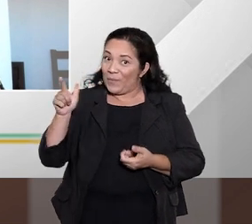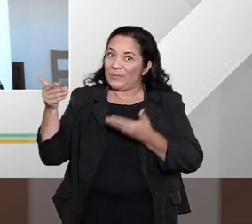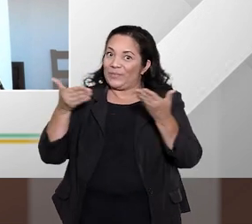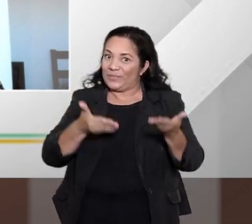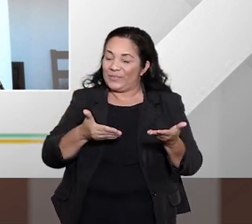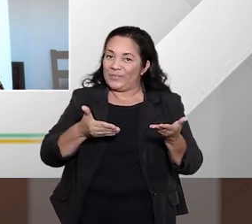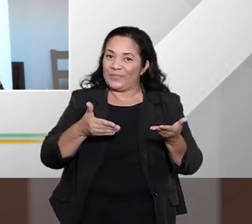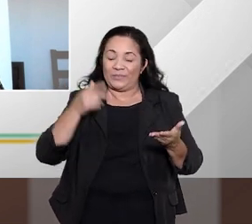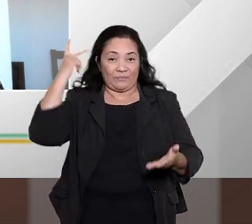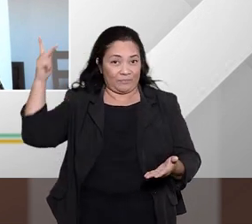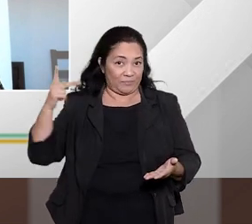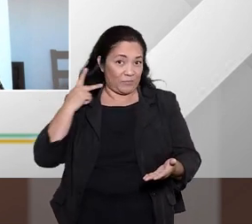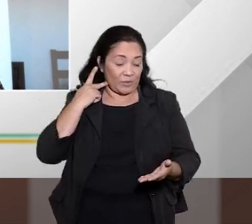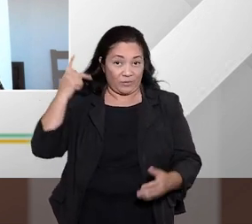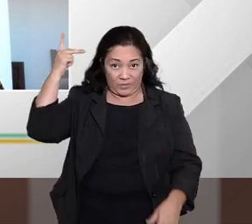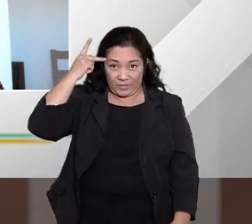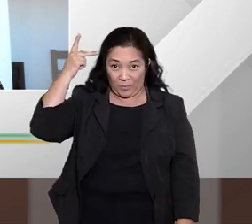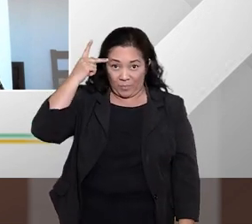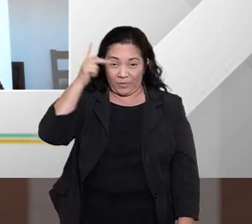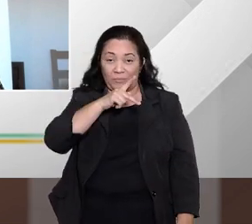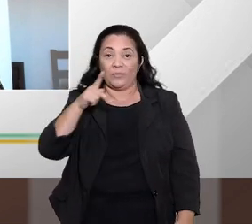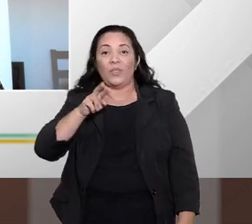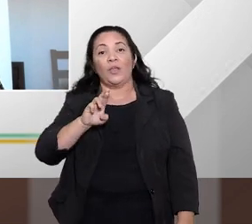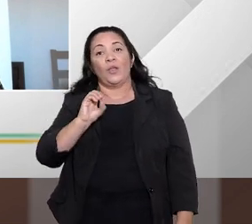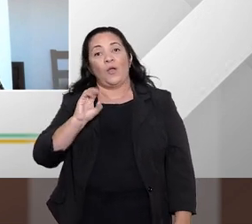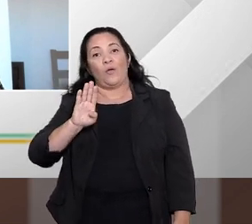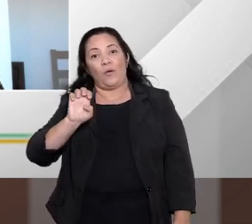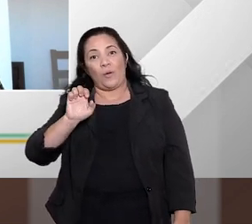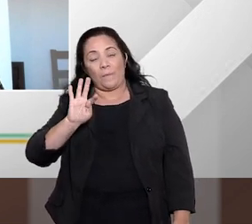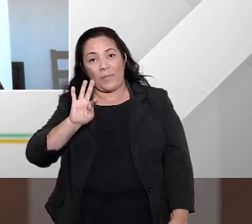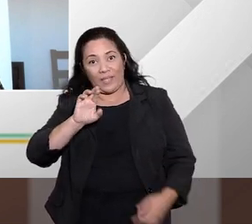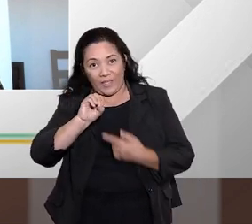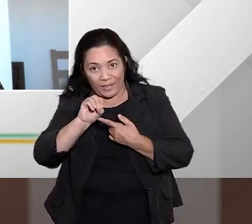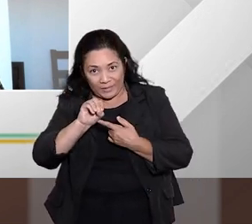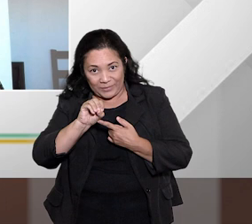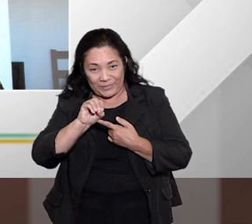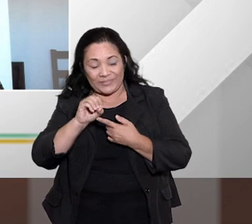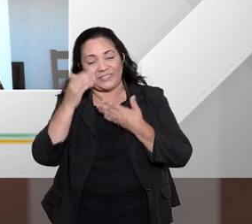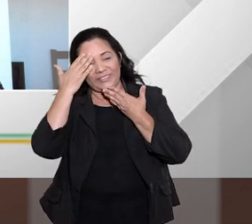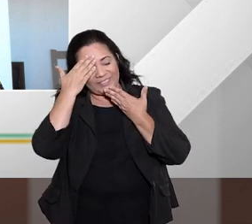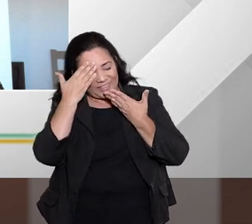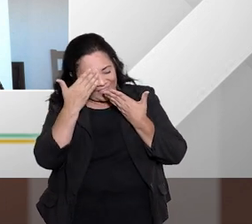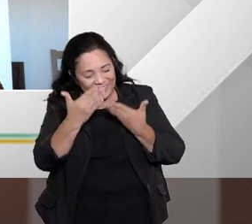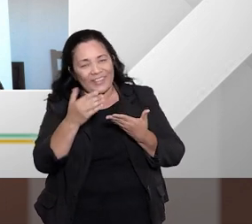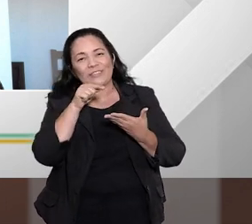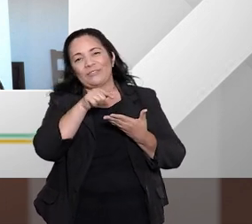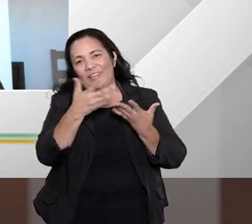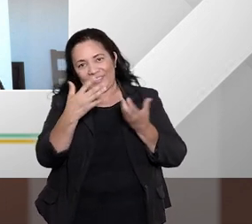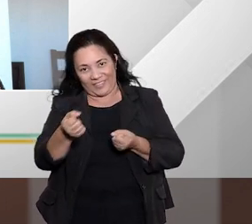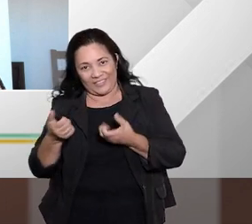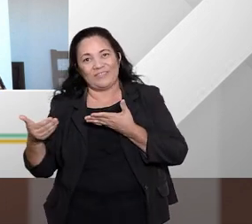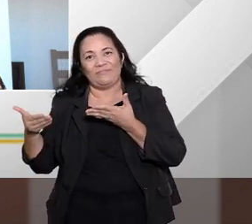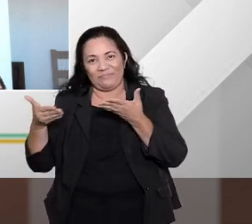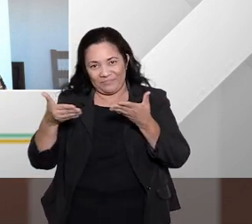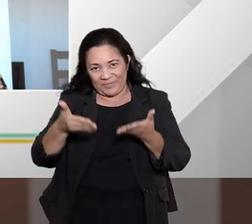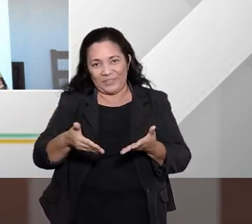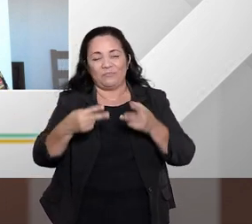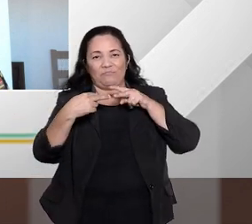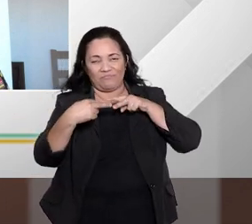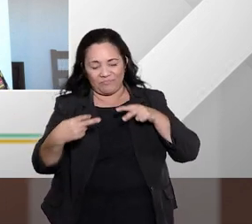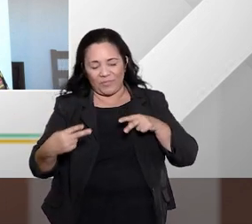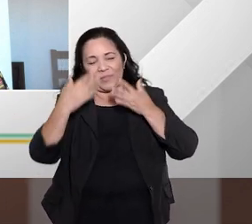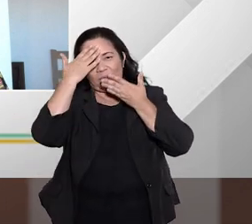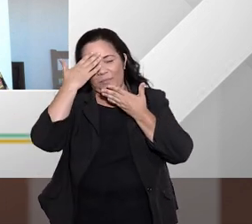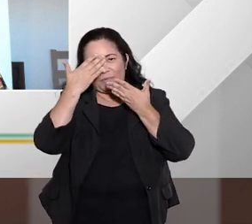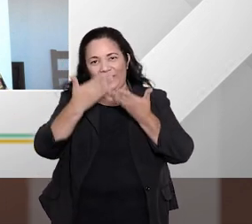convidado foi o procurador do estado de São Paulo e professor Roberto Augusto Castelanos Pfeiffer eu também agradeço a você professora a